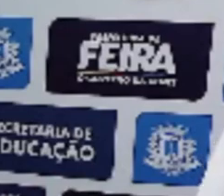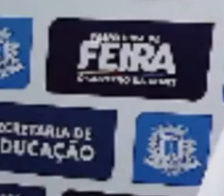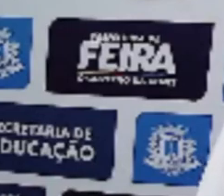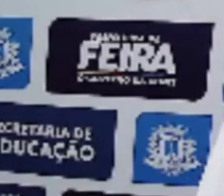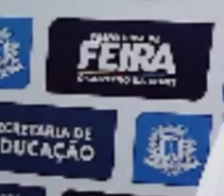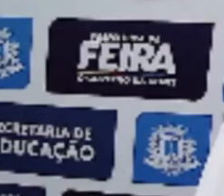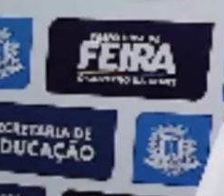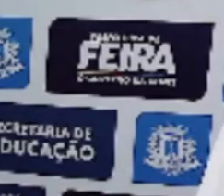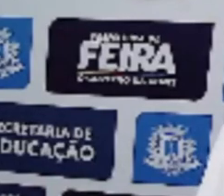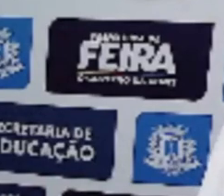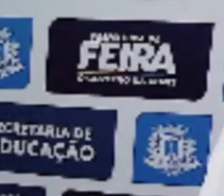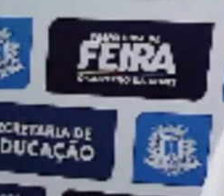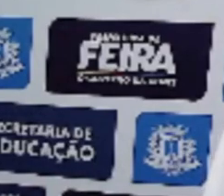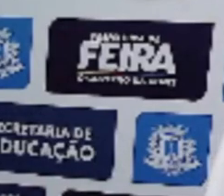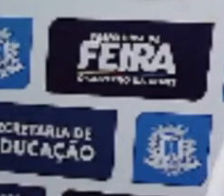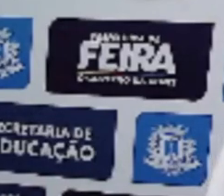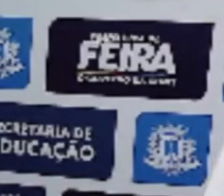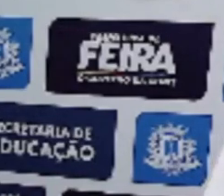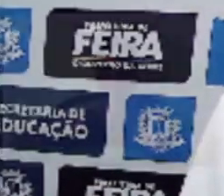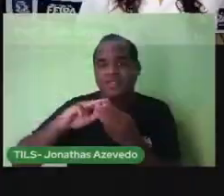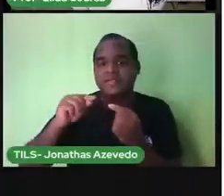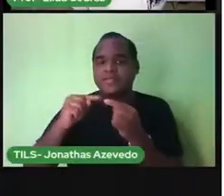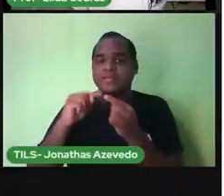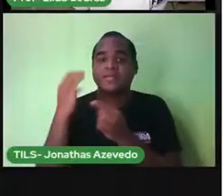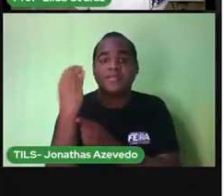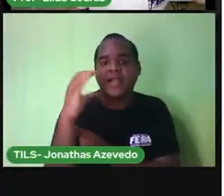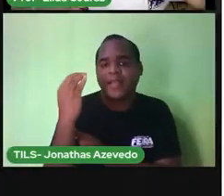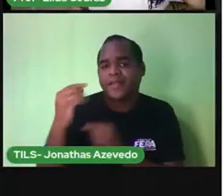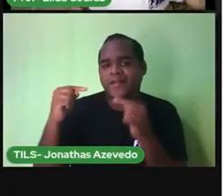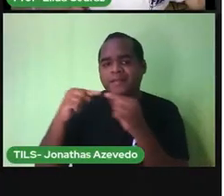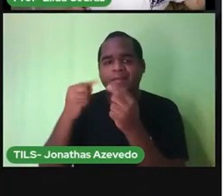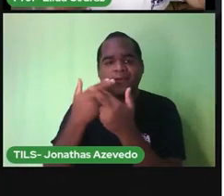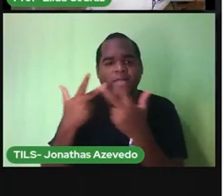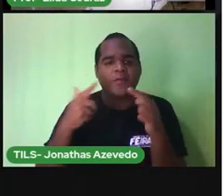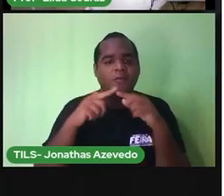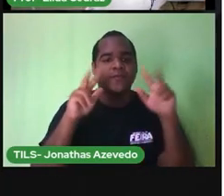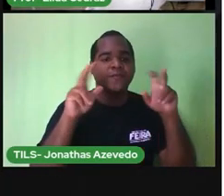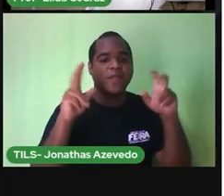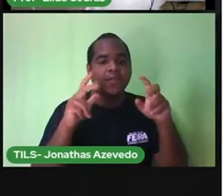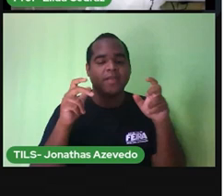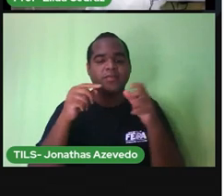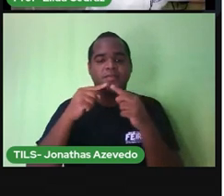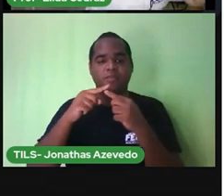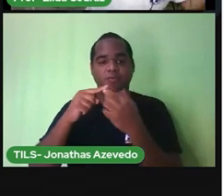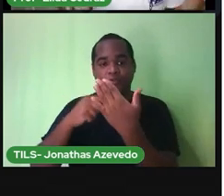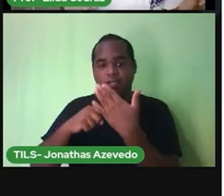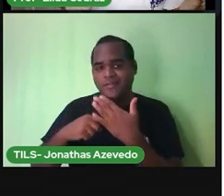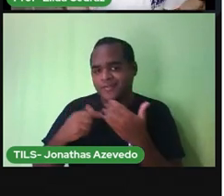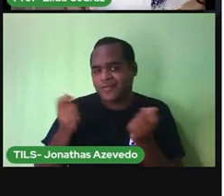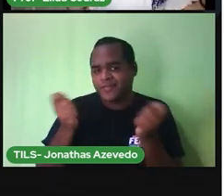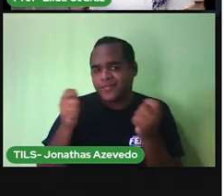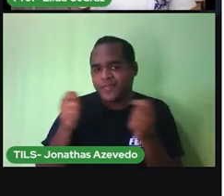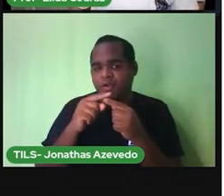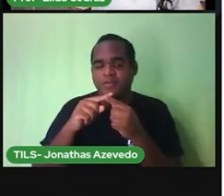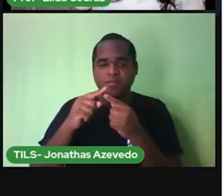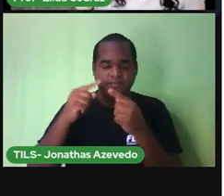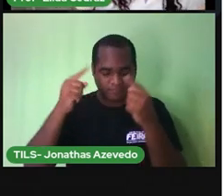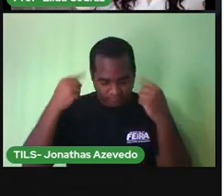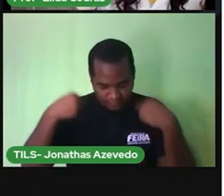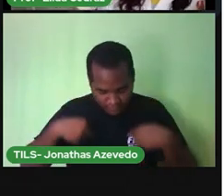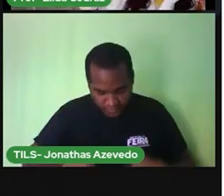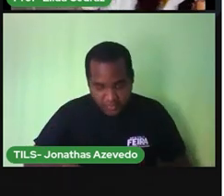matemática e ciência da natureza e o tema é higiene da cabeça aos pés.